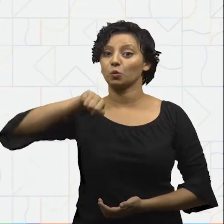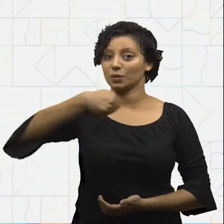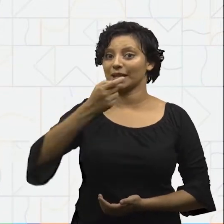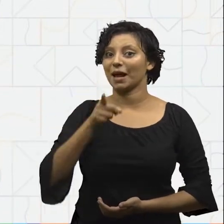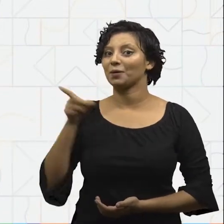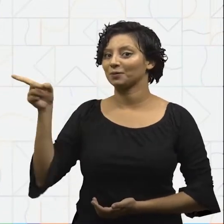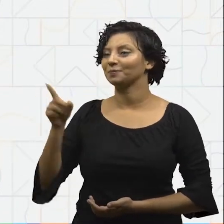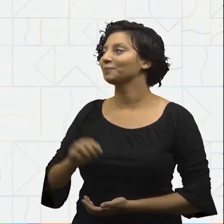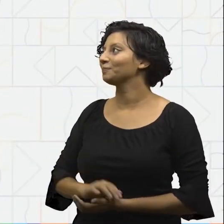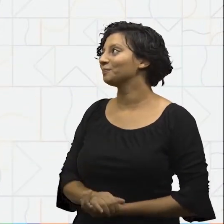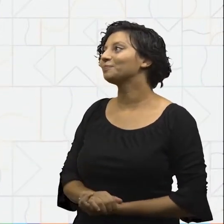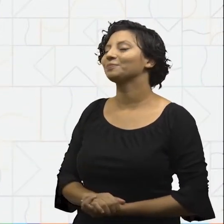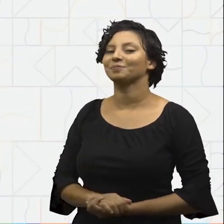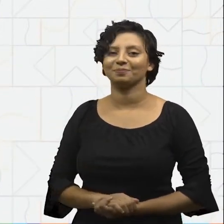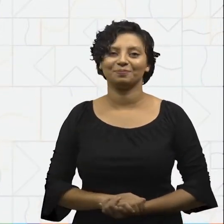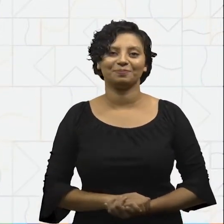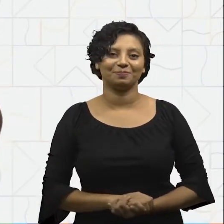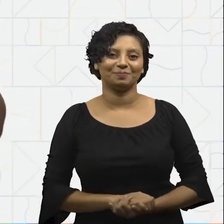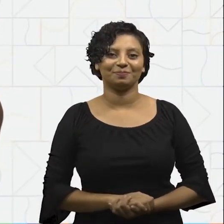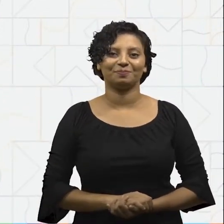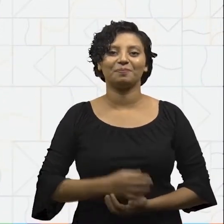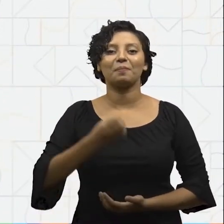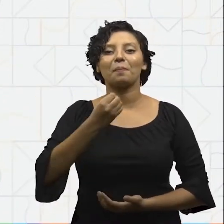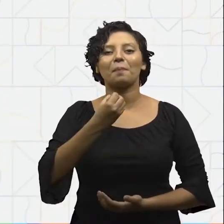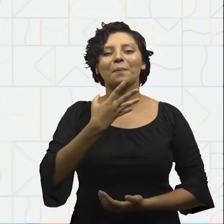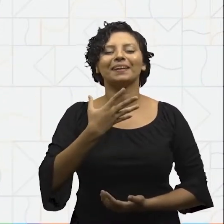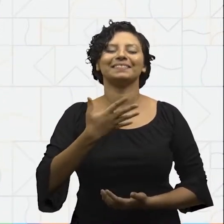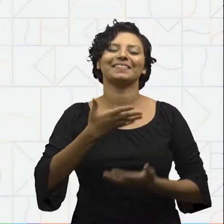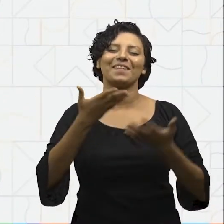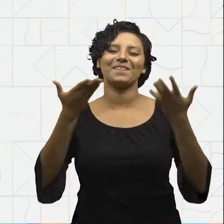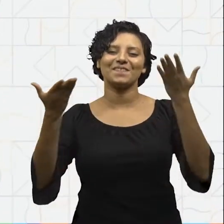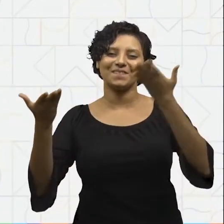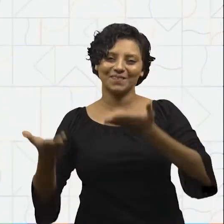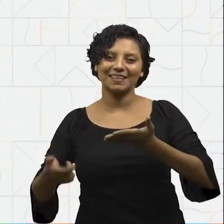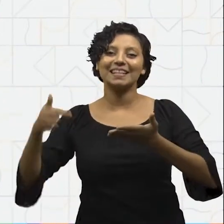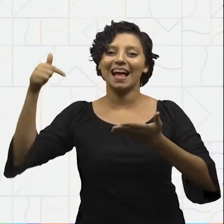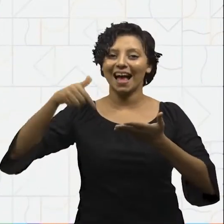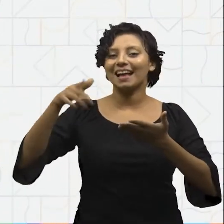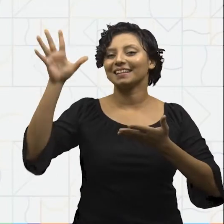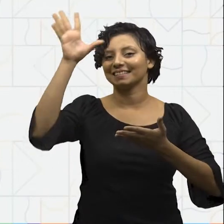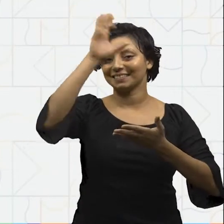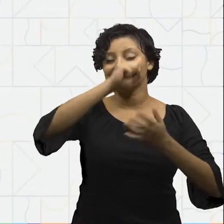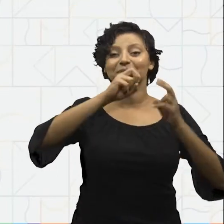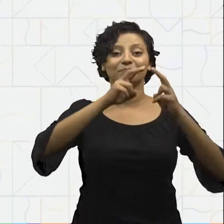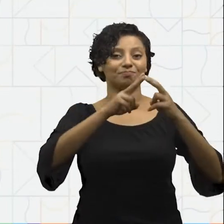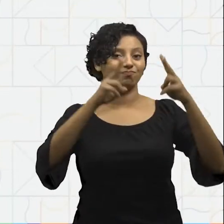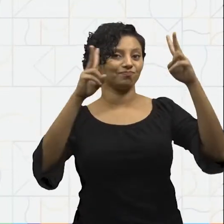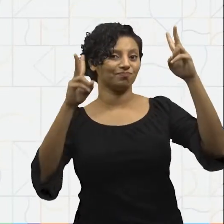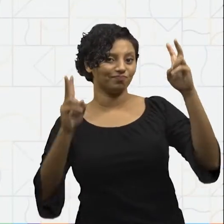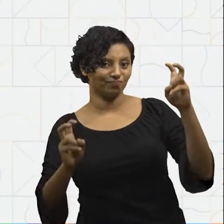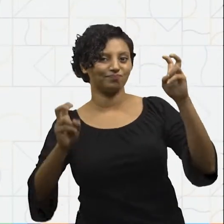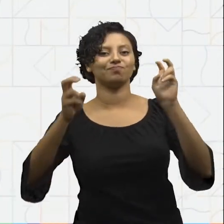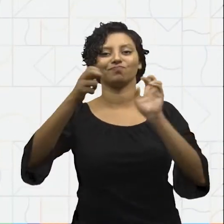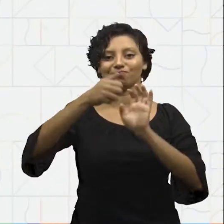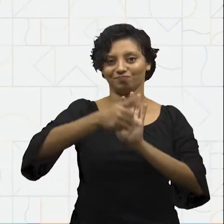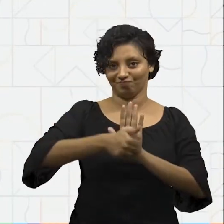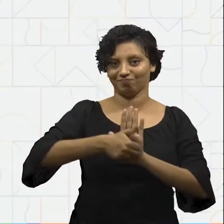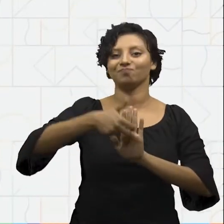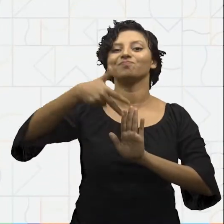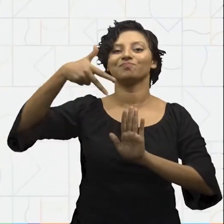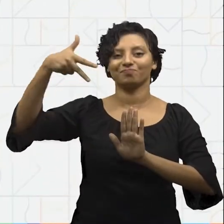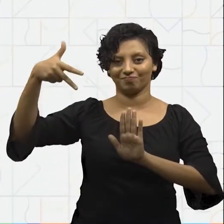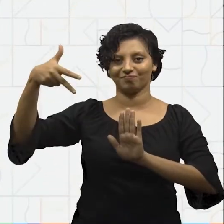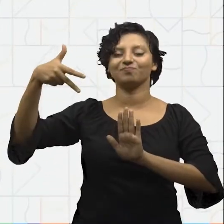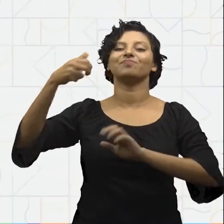comunidade surda é... Muito bem-vindo ao projeto Aprender Além da Escola, um projeto